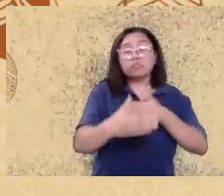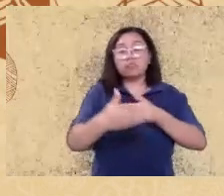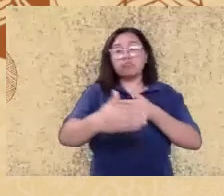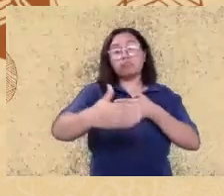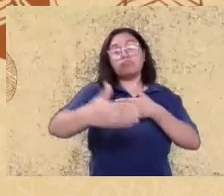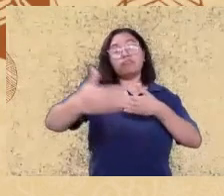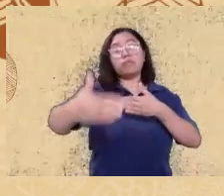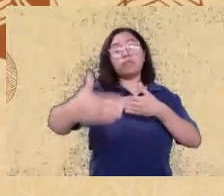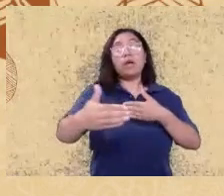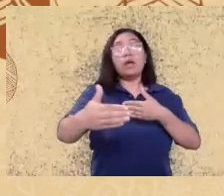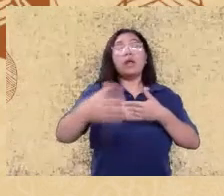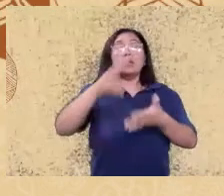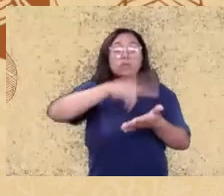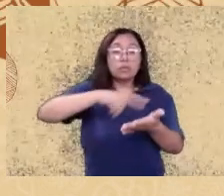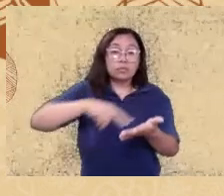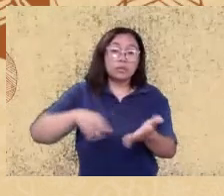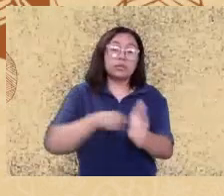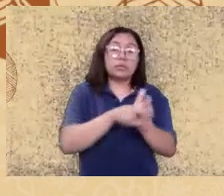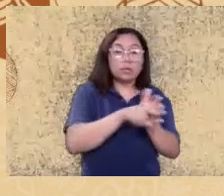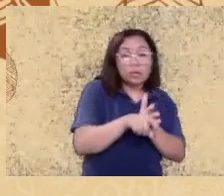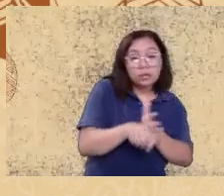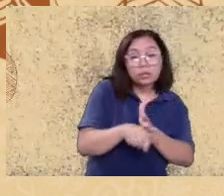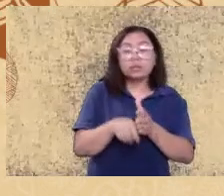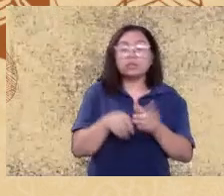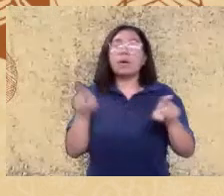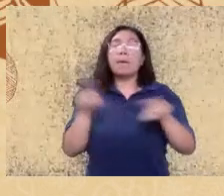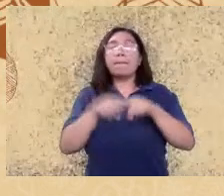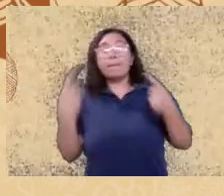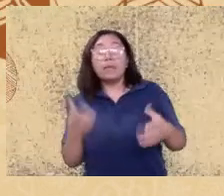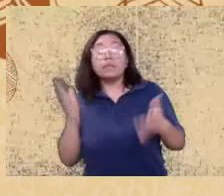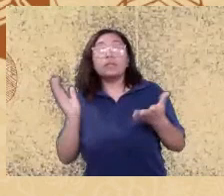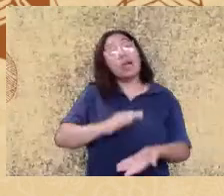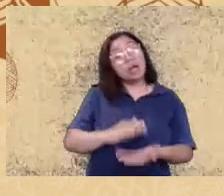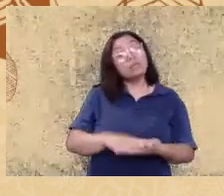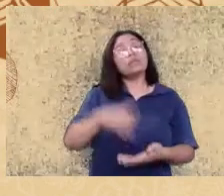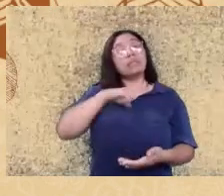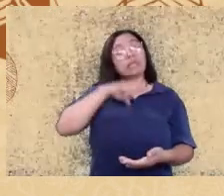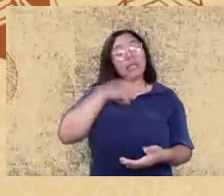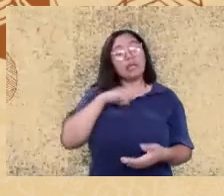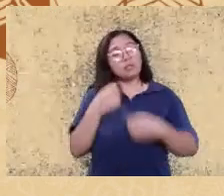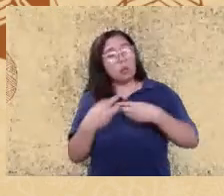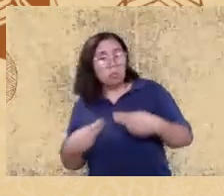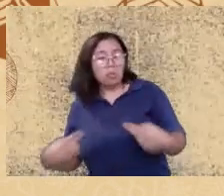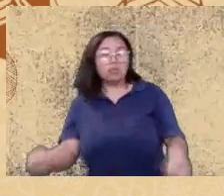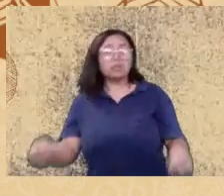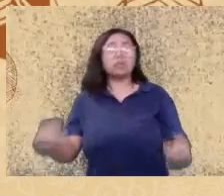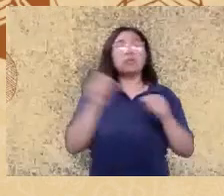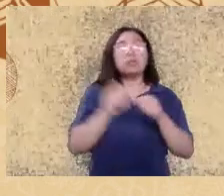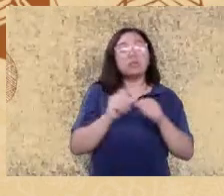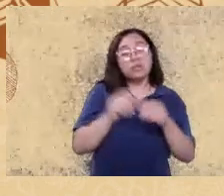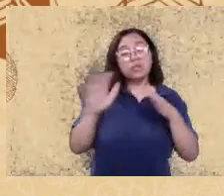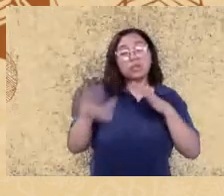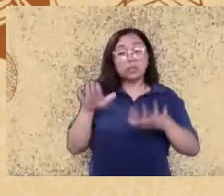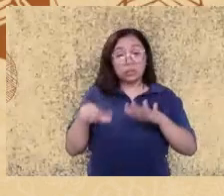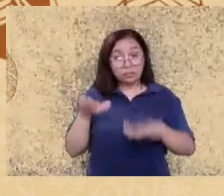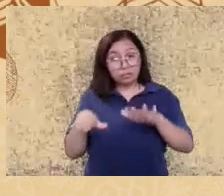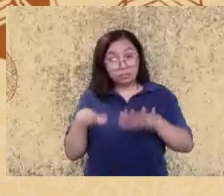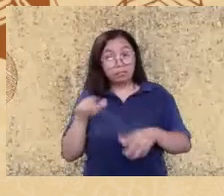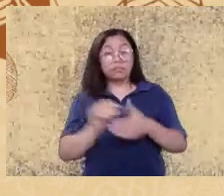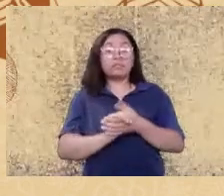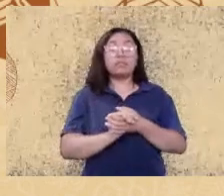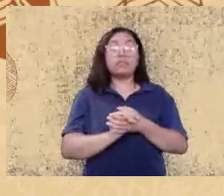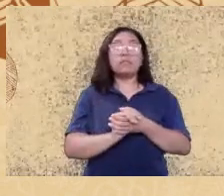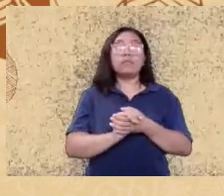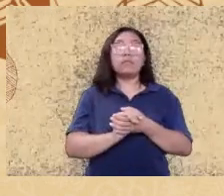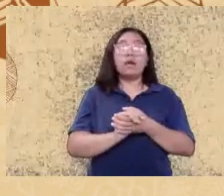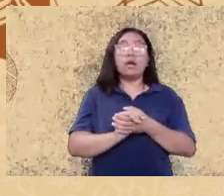análises preliminares mas nós já conseguimos levantar algumas evidências quanto a maior afetação na saúde psicológica de grupos